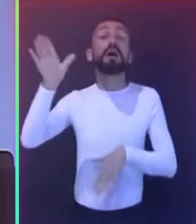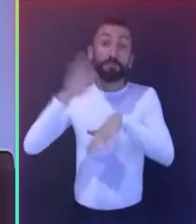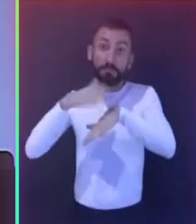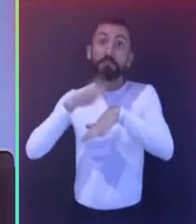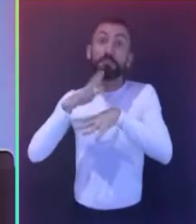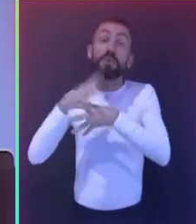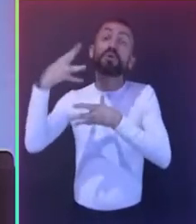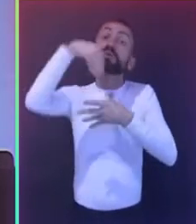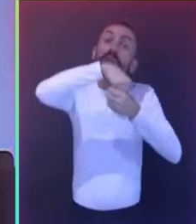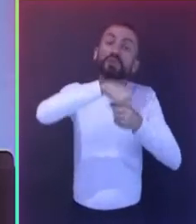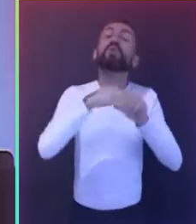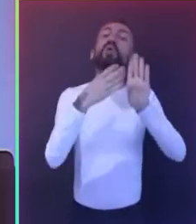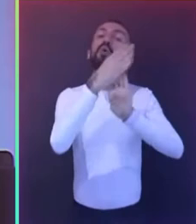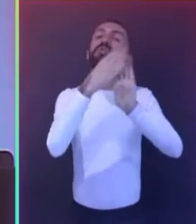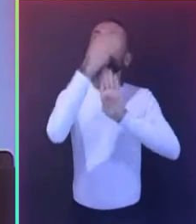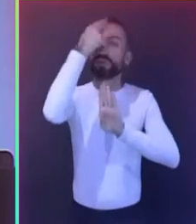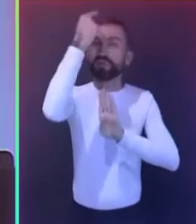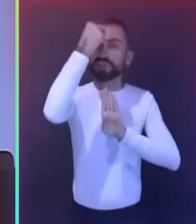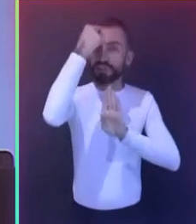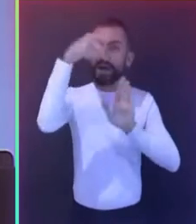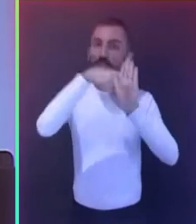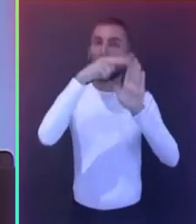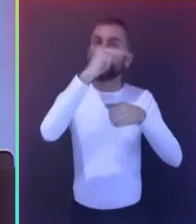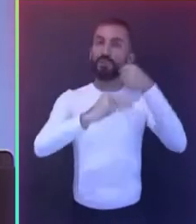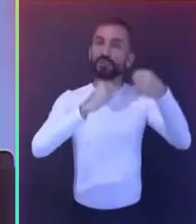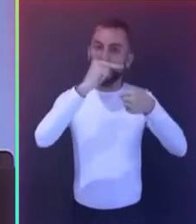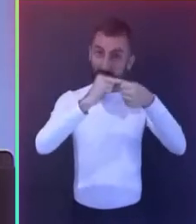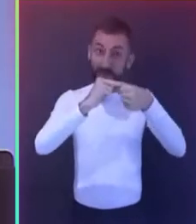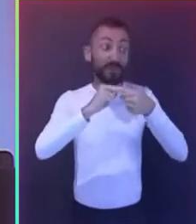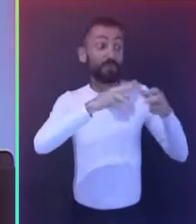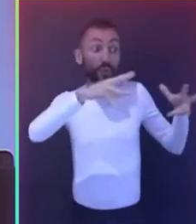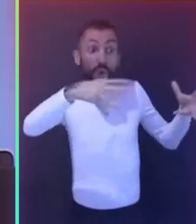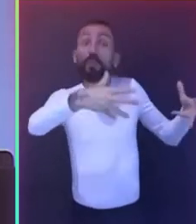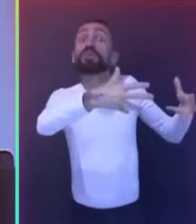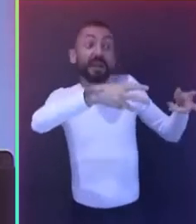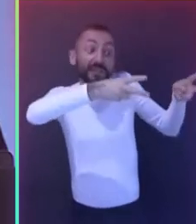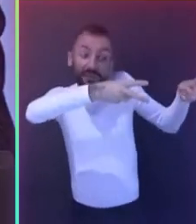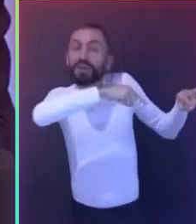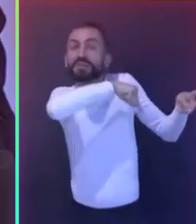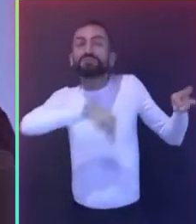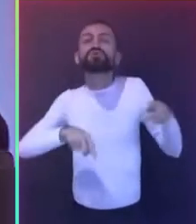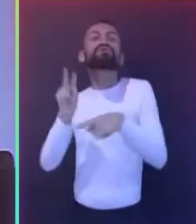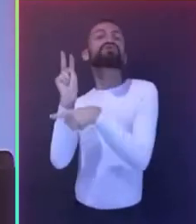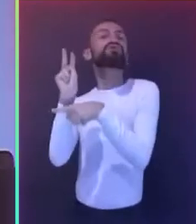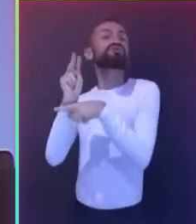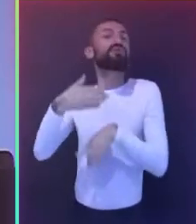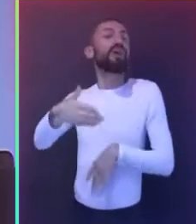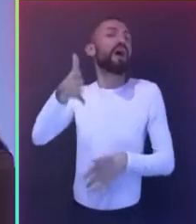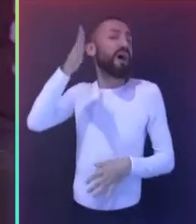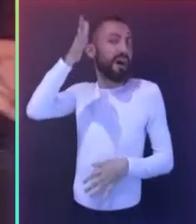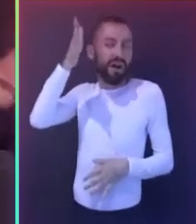Universitário da Unesp para manifestação em nome da comunidade acadêmica. Por gentileza, professora.